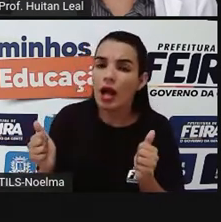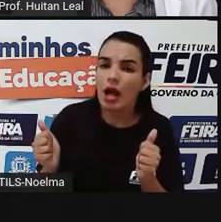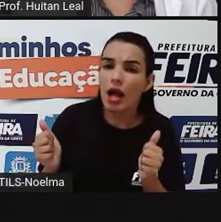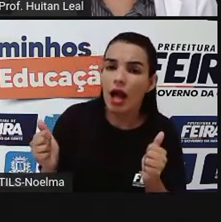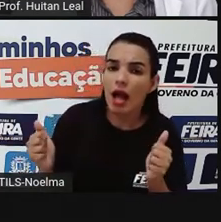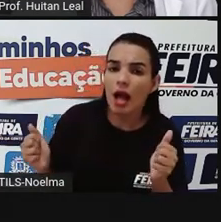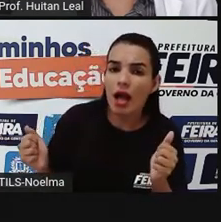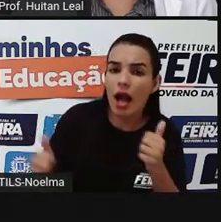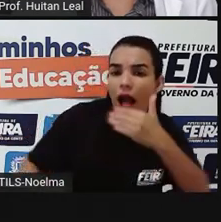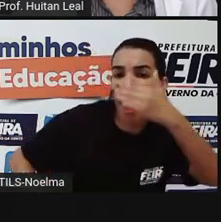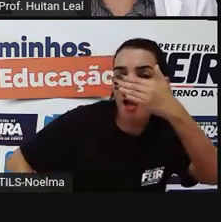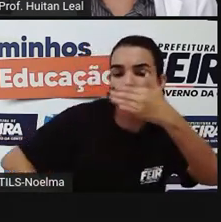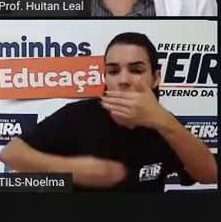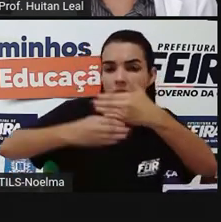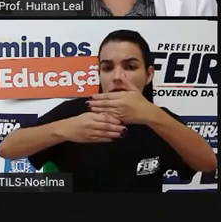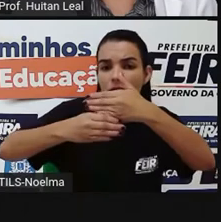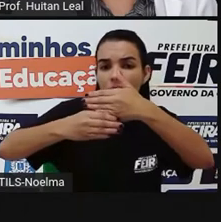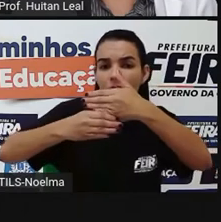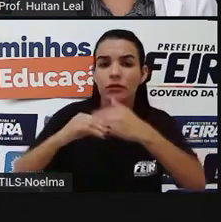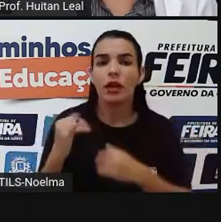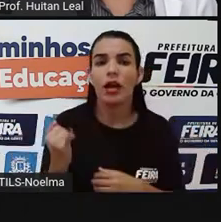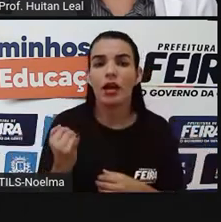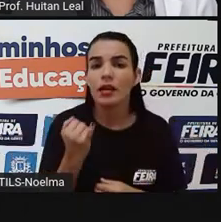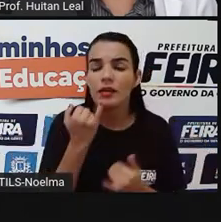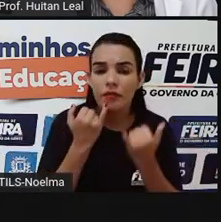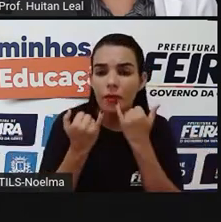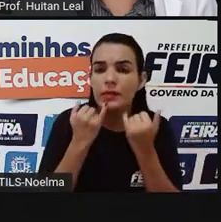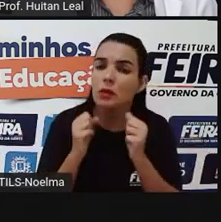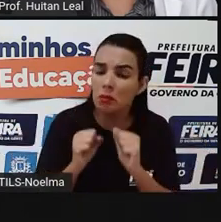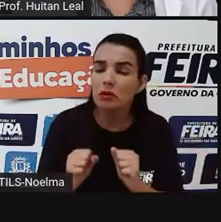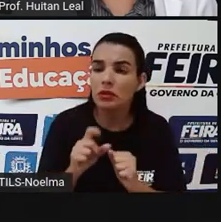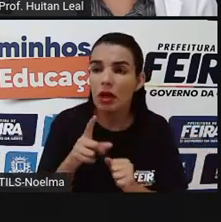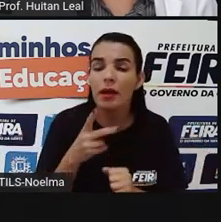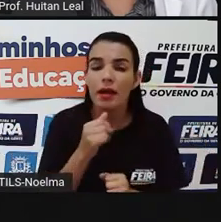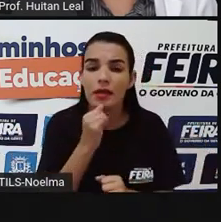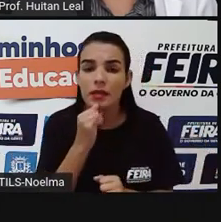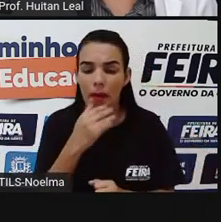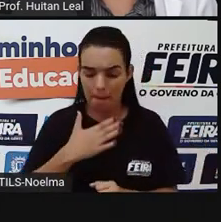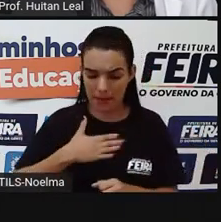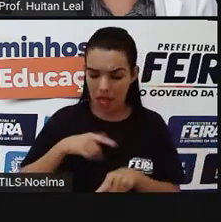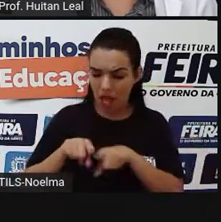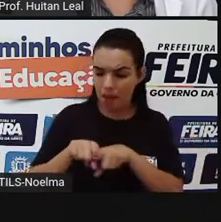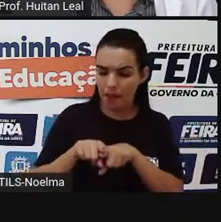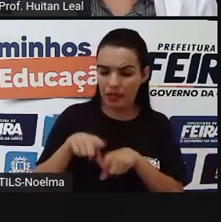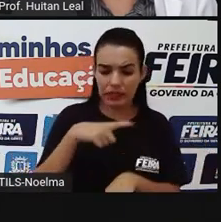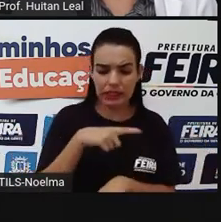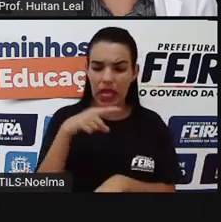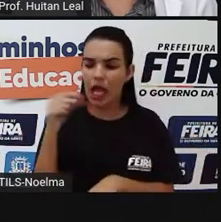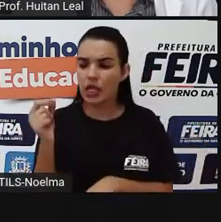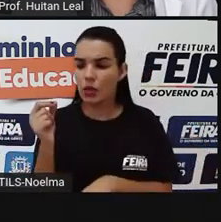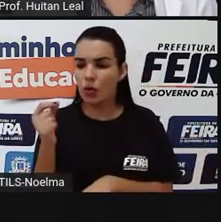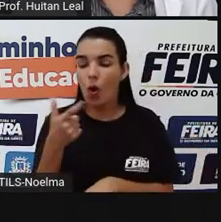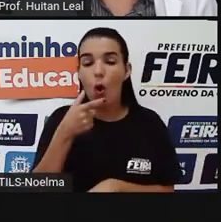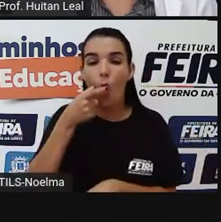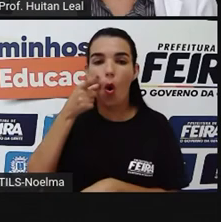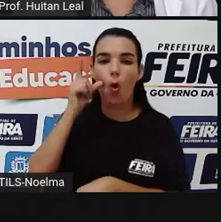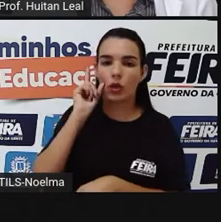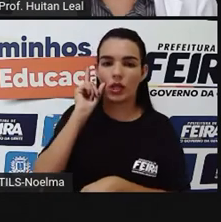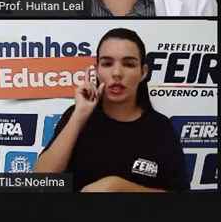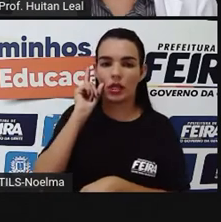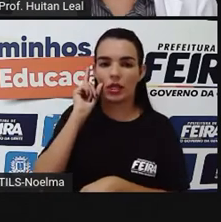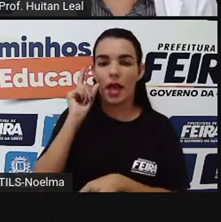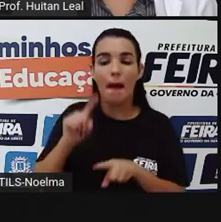Minha irmã saiu ontem. Então, se eu eliminar o ontem da expressão, da frase,